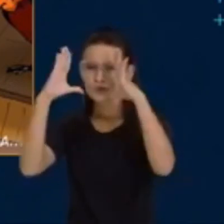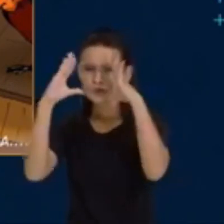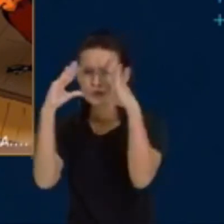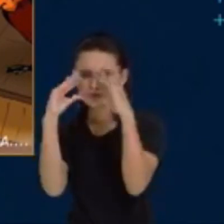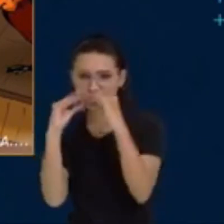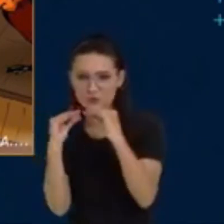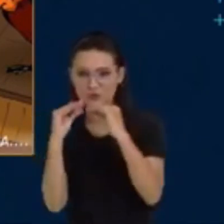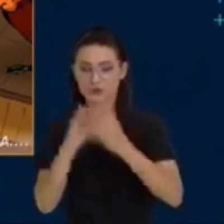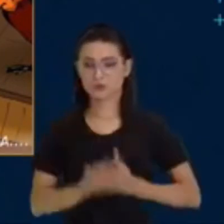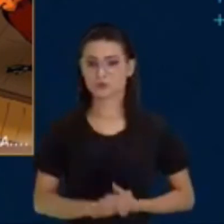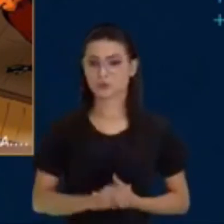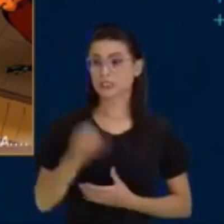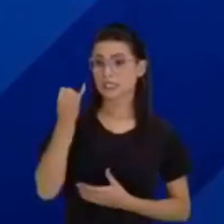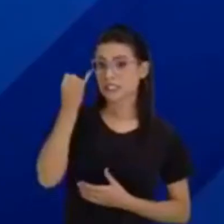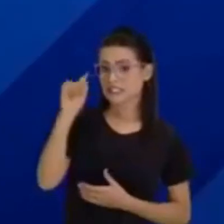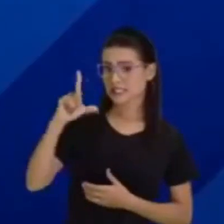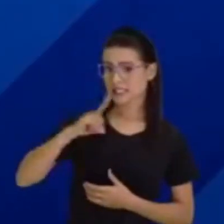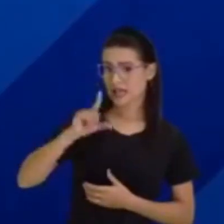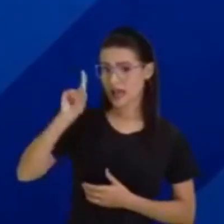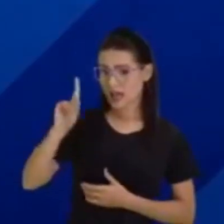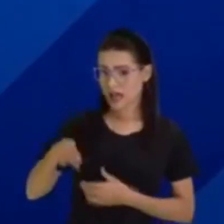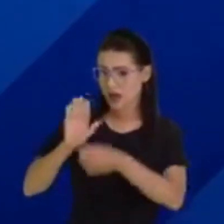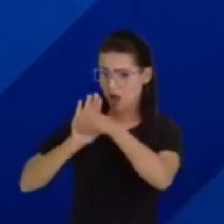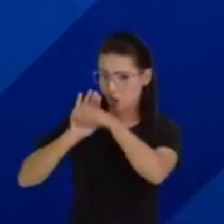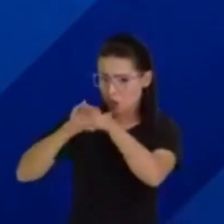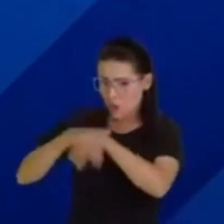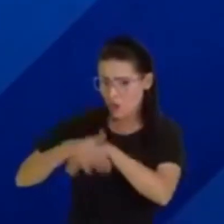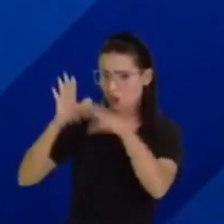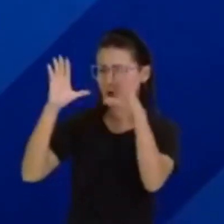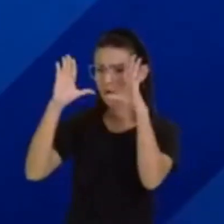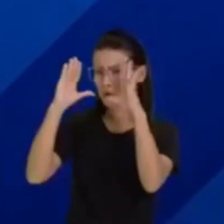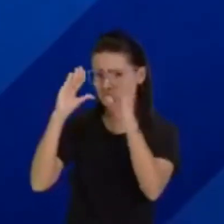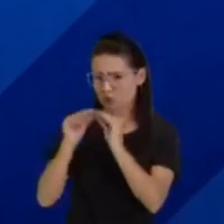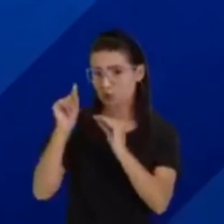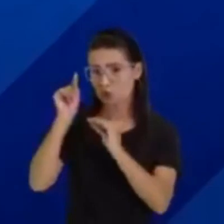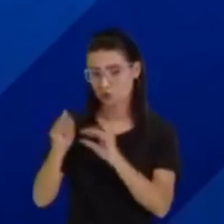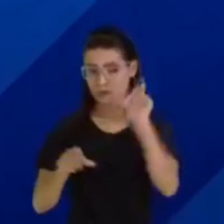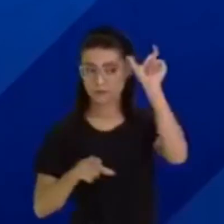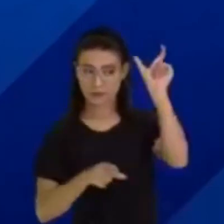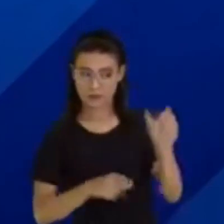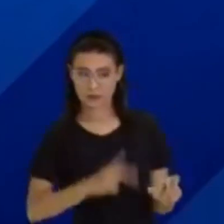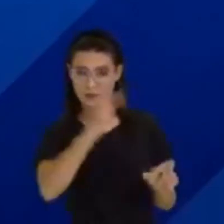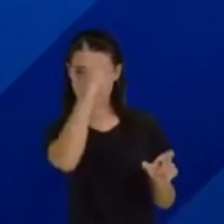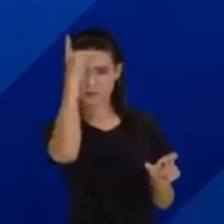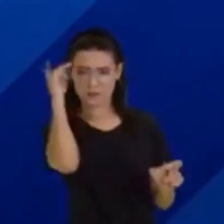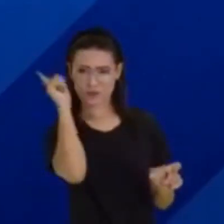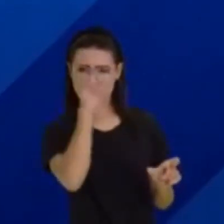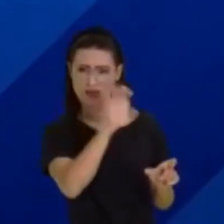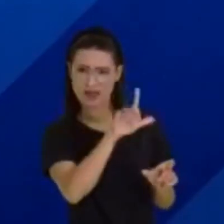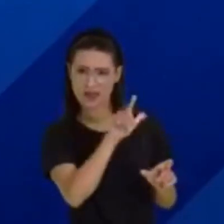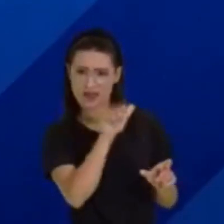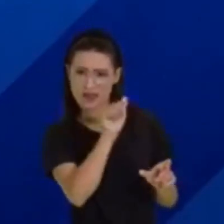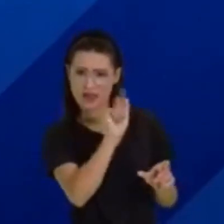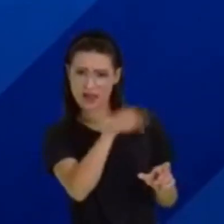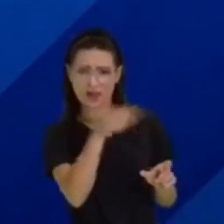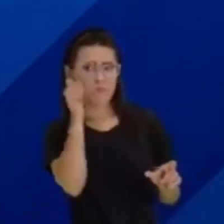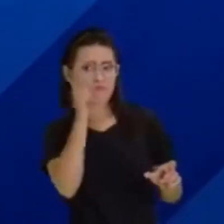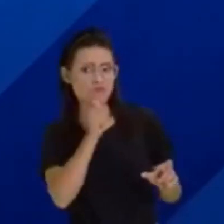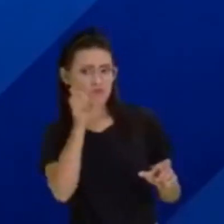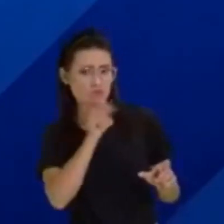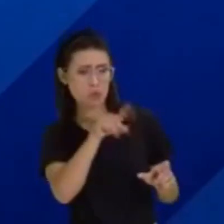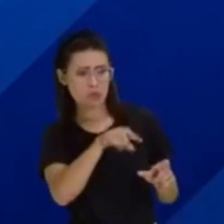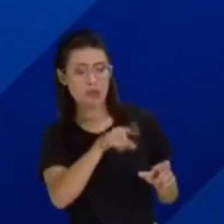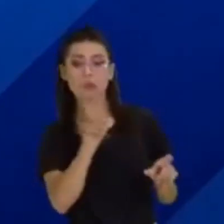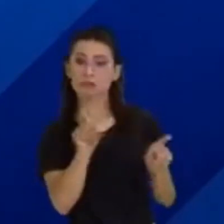Se estava noite, se esse ser era do sexo feminino, um ser que voava e que causava medo